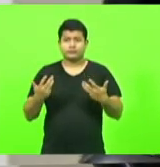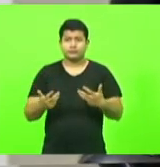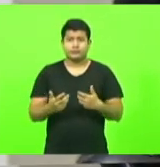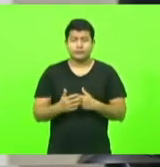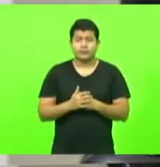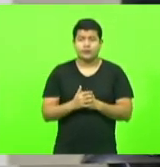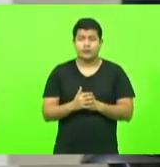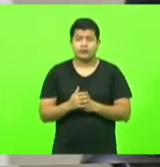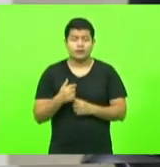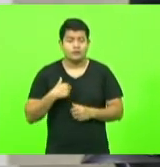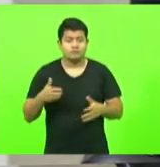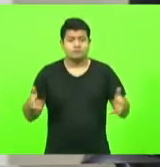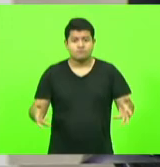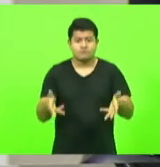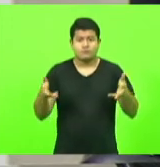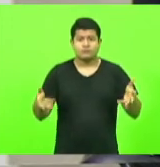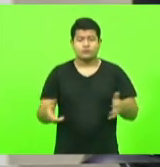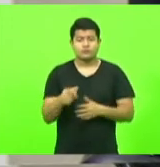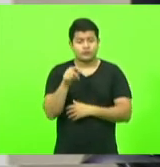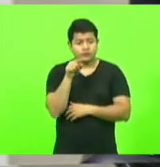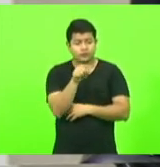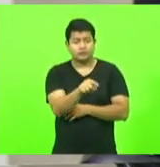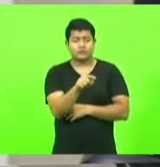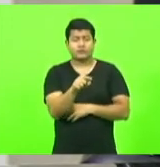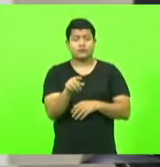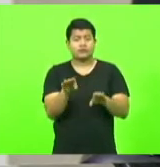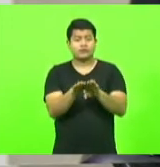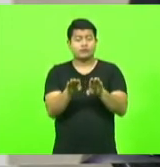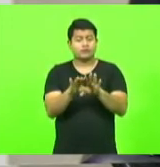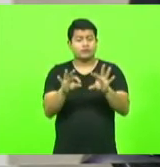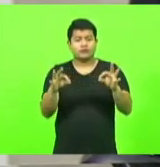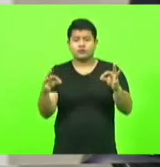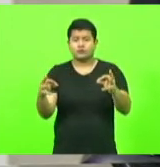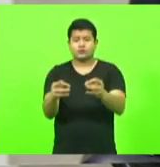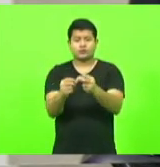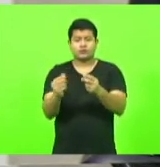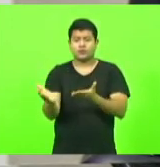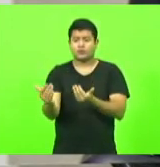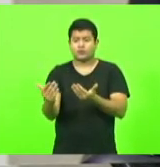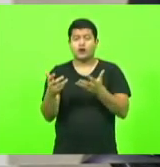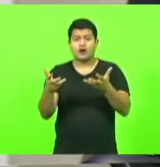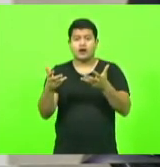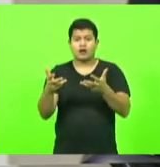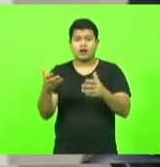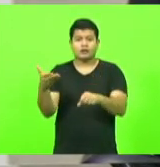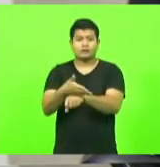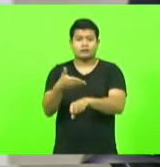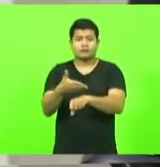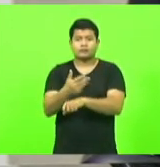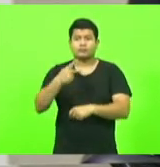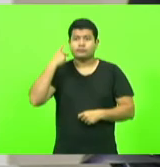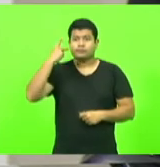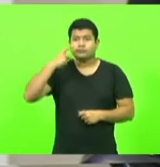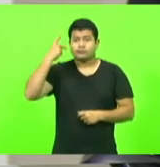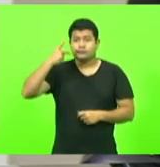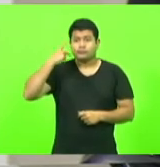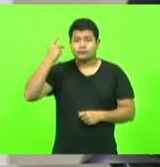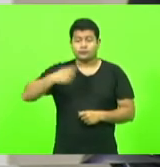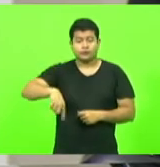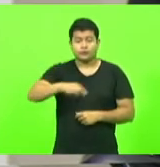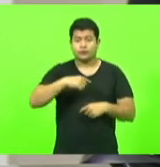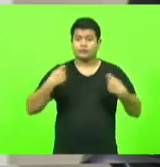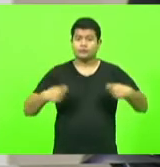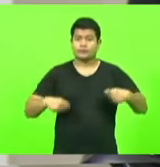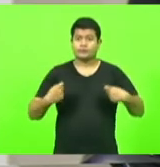incentivador teu e de todos os jovens que queiram entrar e ajudar na política que nós tanto precisamos